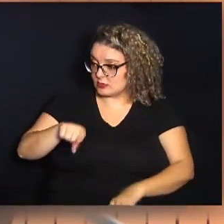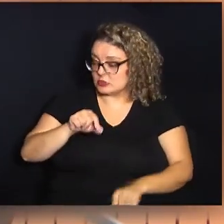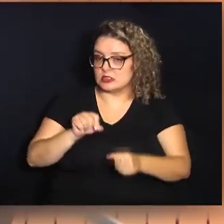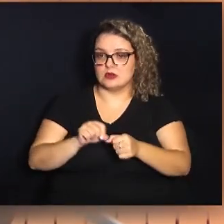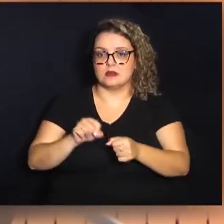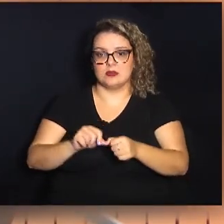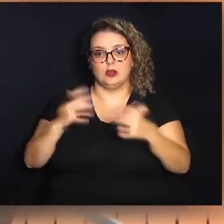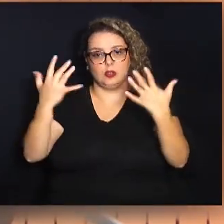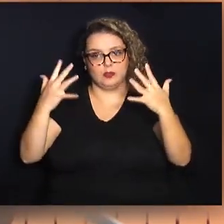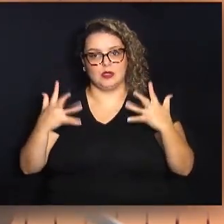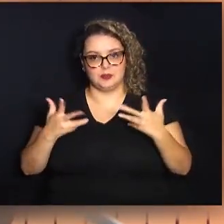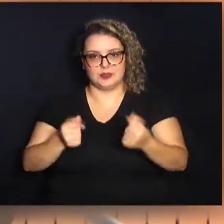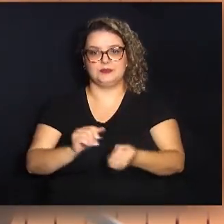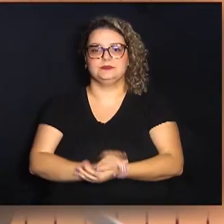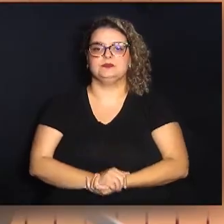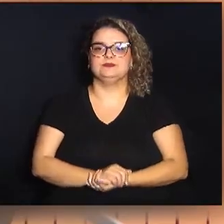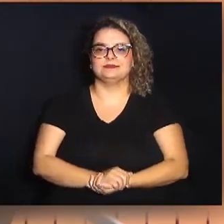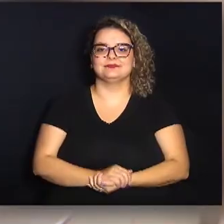parabéns a todas